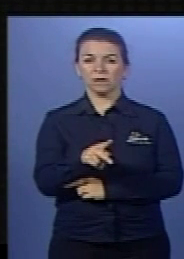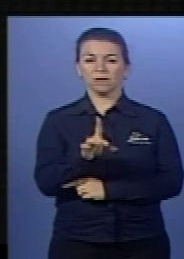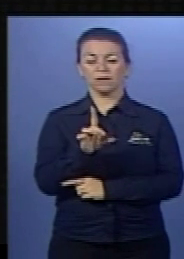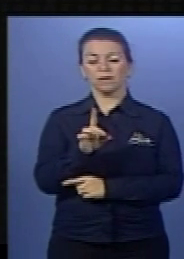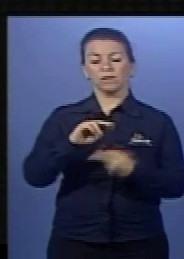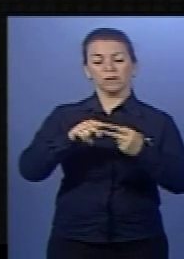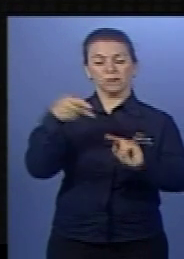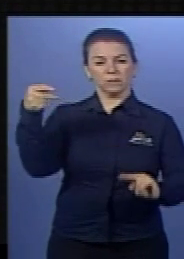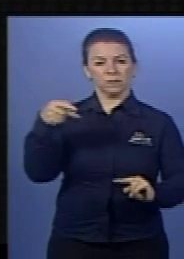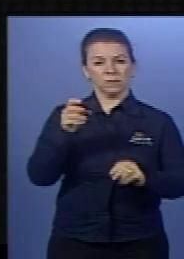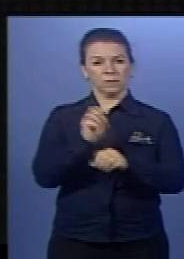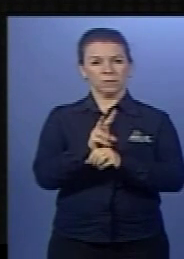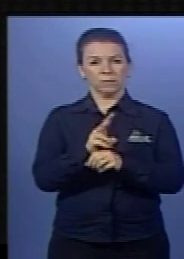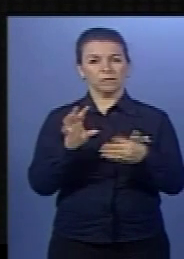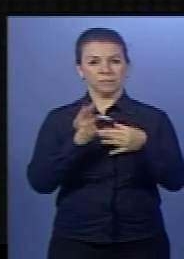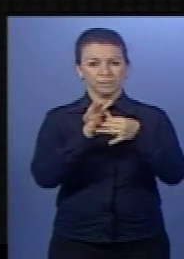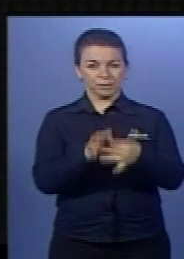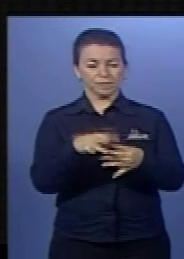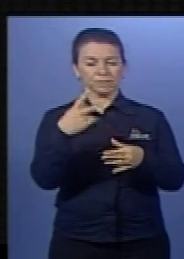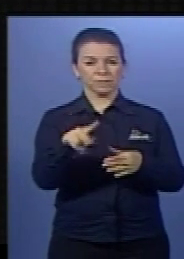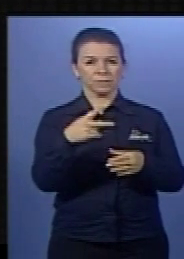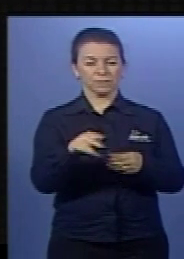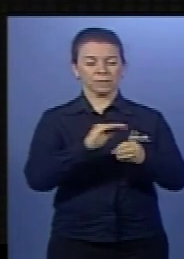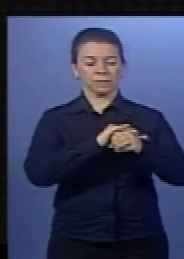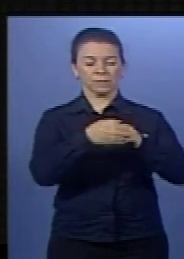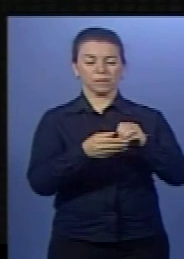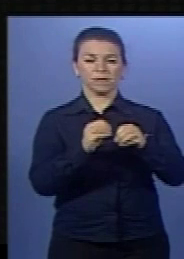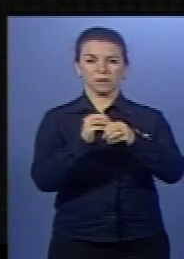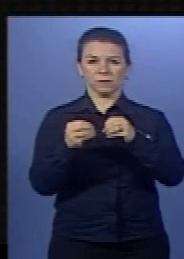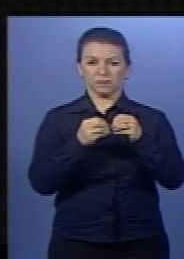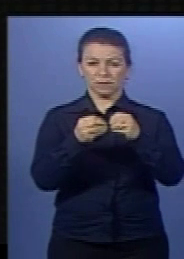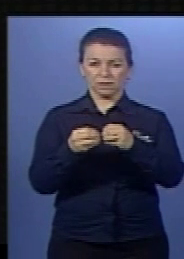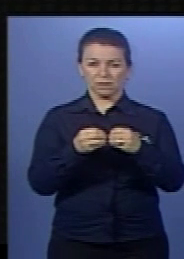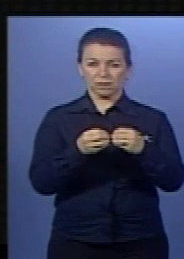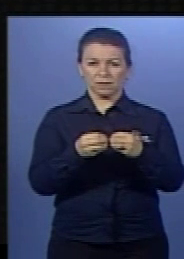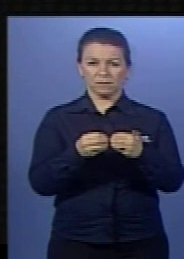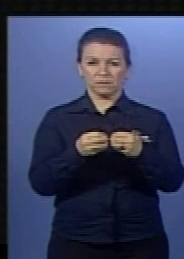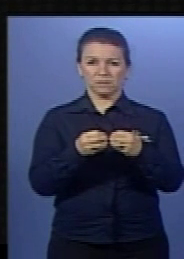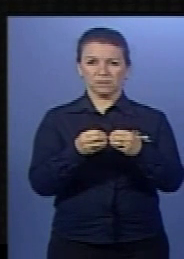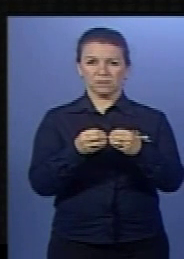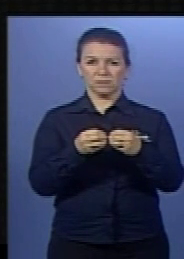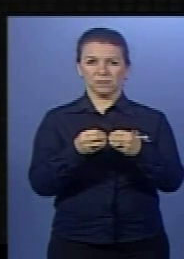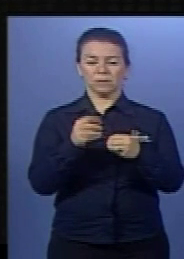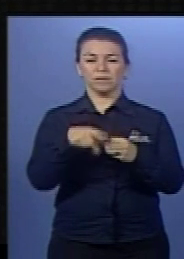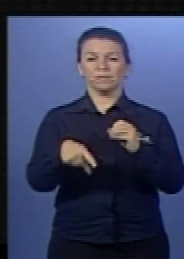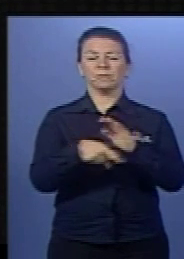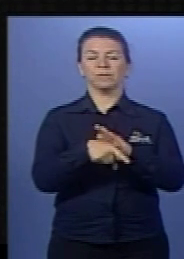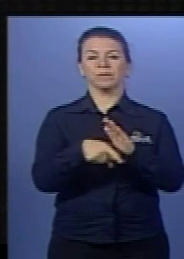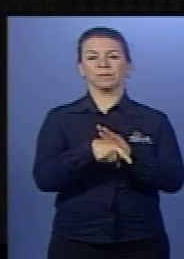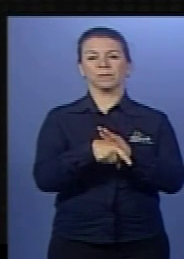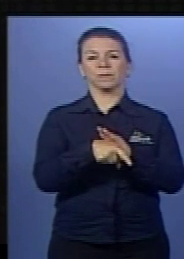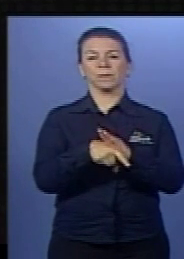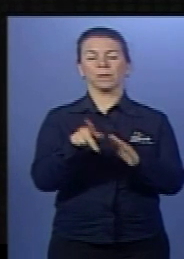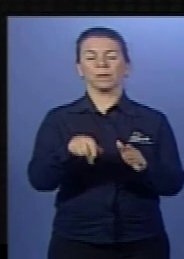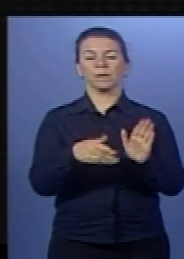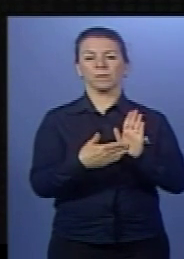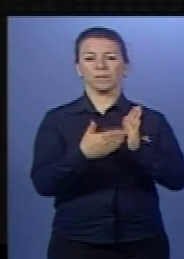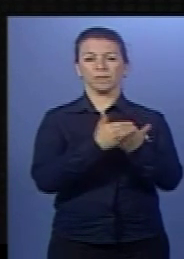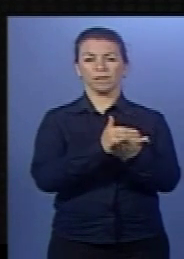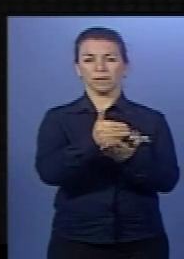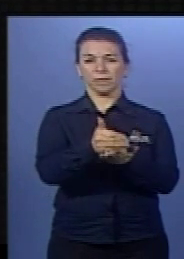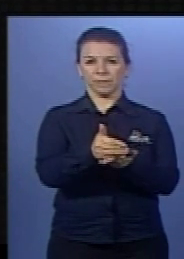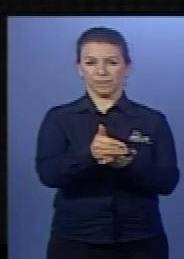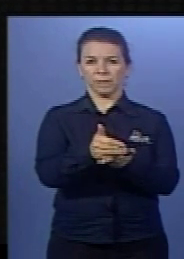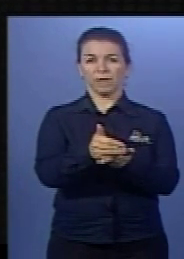DNA viral integrado à célula parasitada, a célula parasitada passa a dar o comando